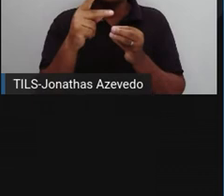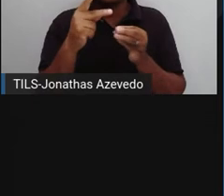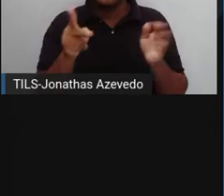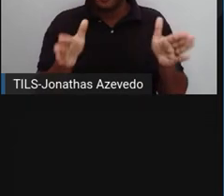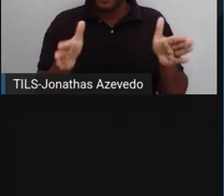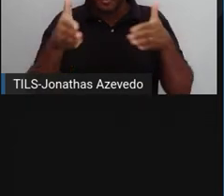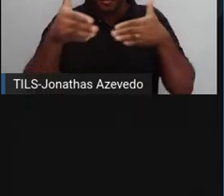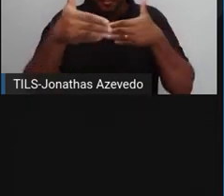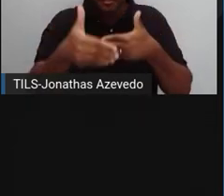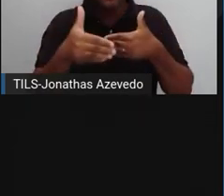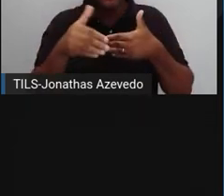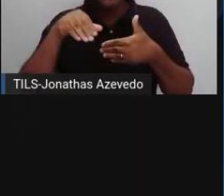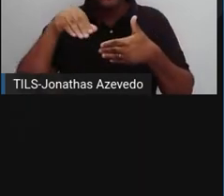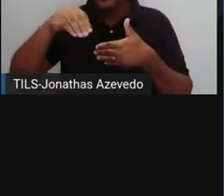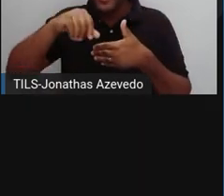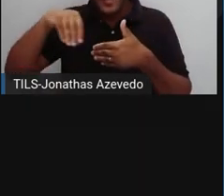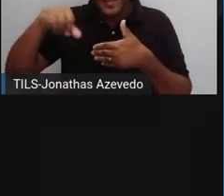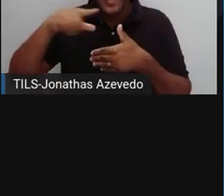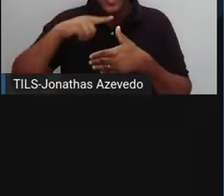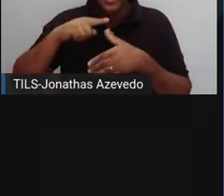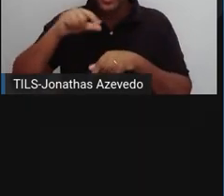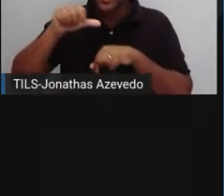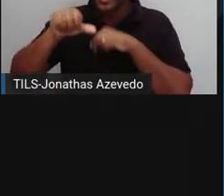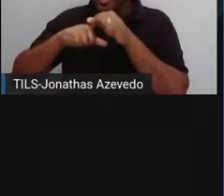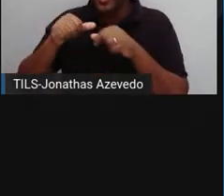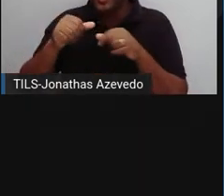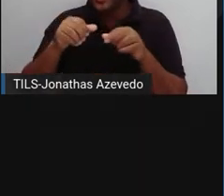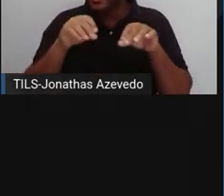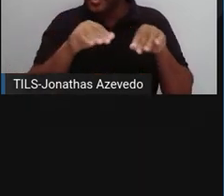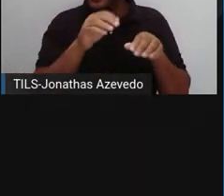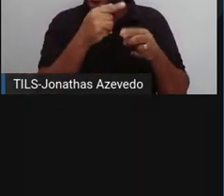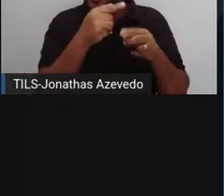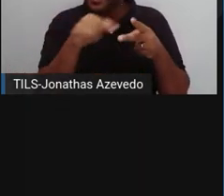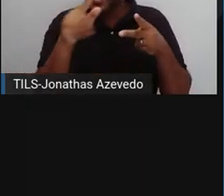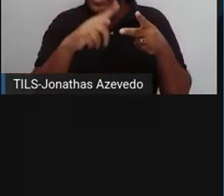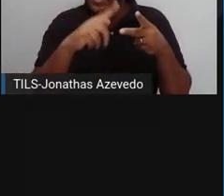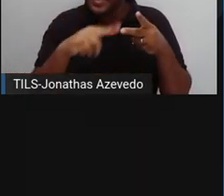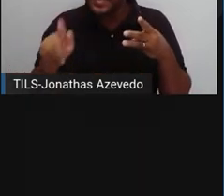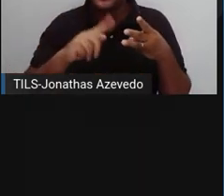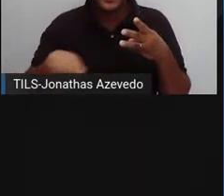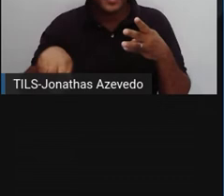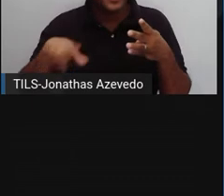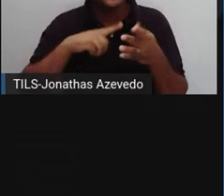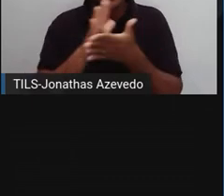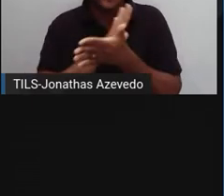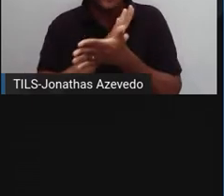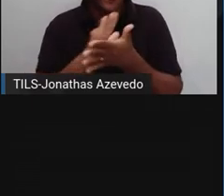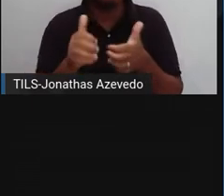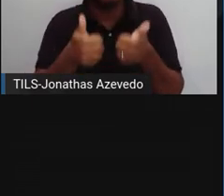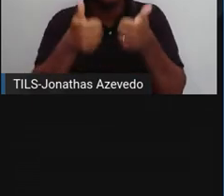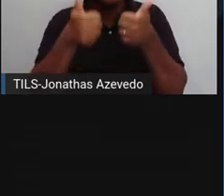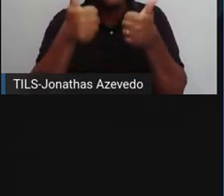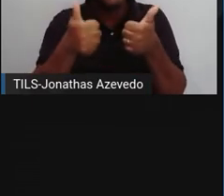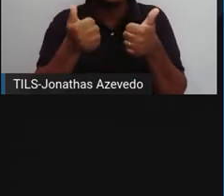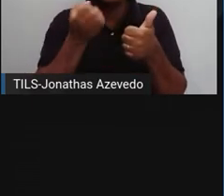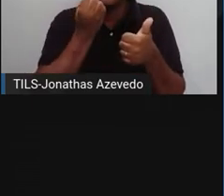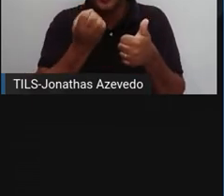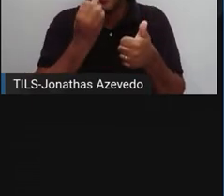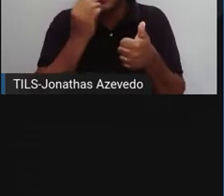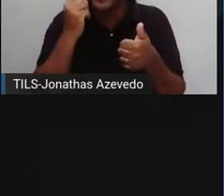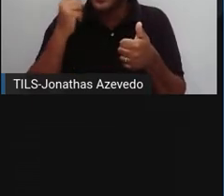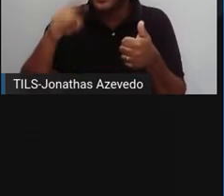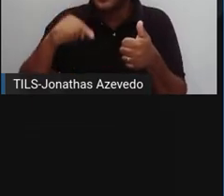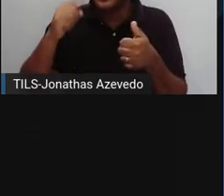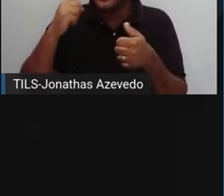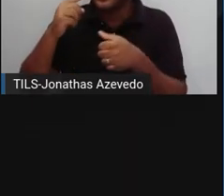separar o lixo orgânico, colocá em um recipiente com terra, esperar algumas semanas e o seu fertilizante natural estará pronto. E é importante lembrar que